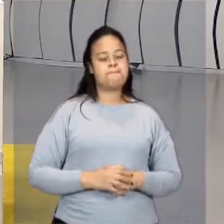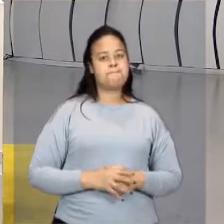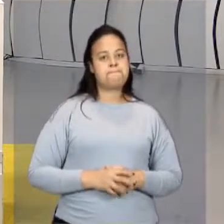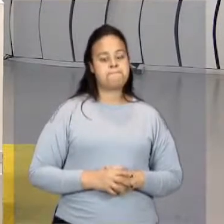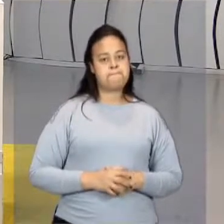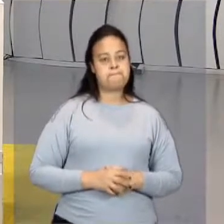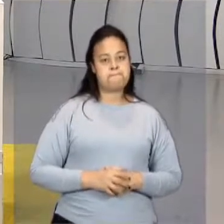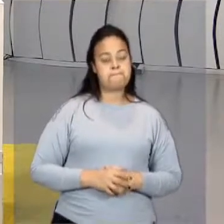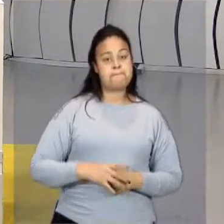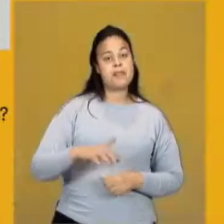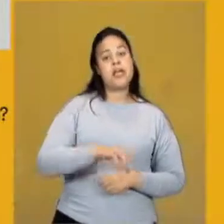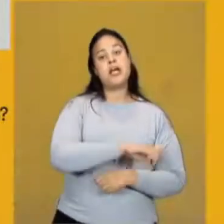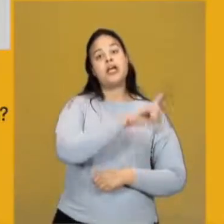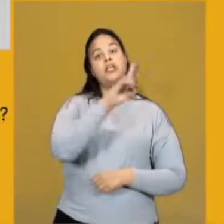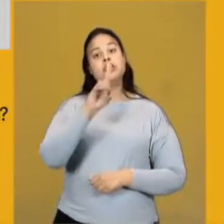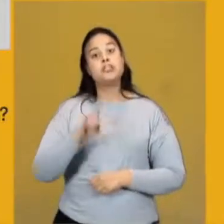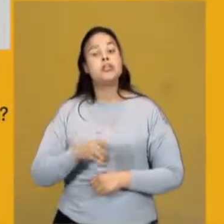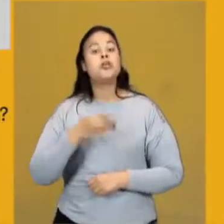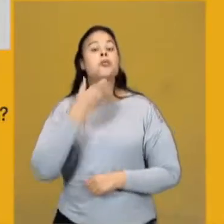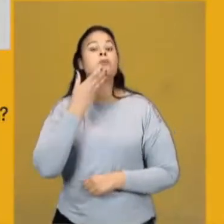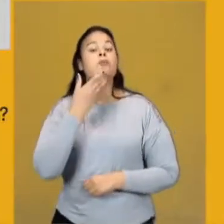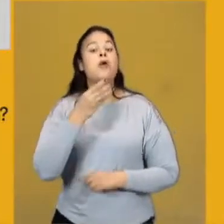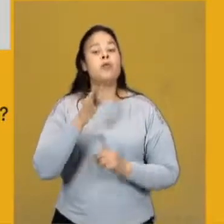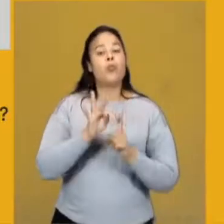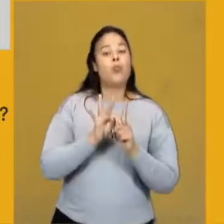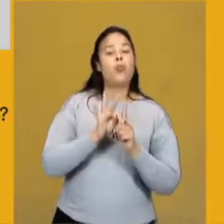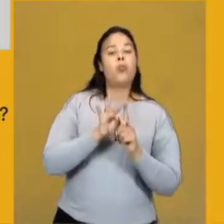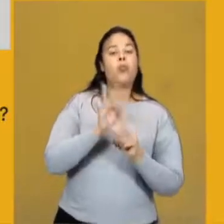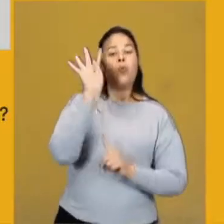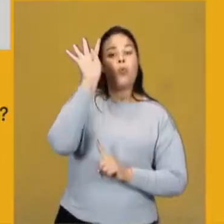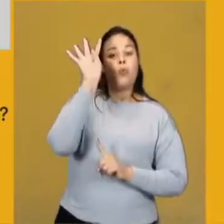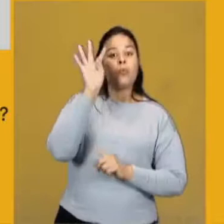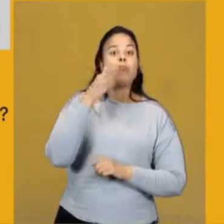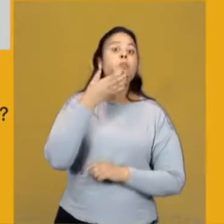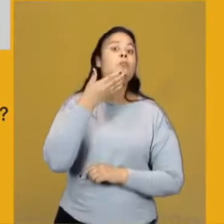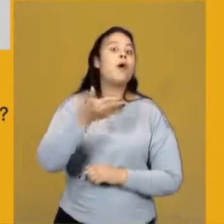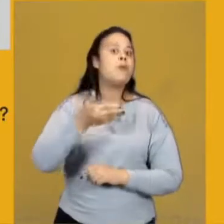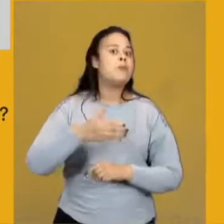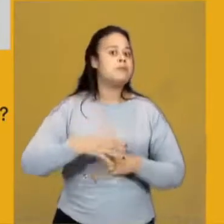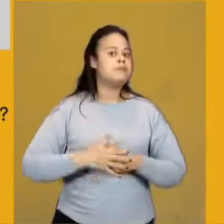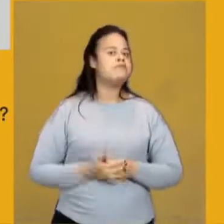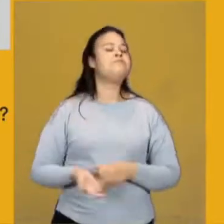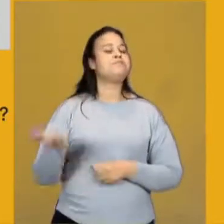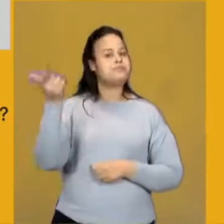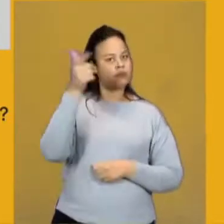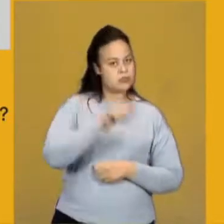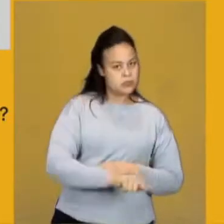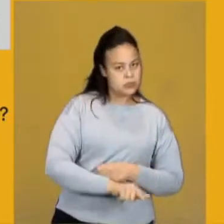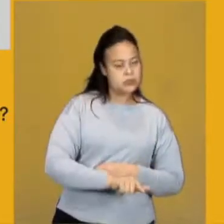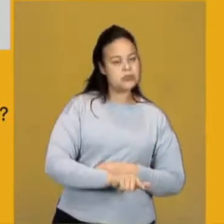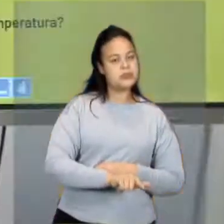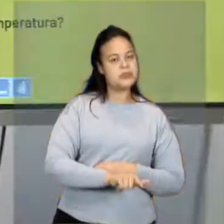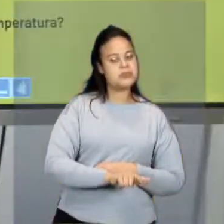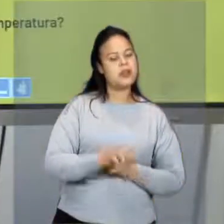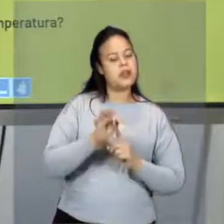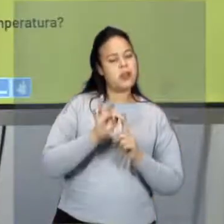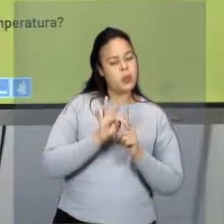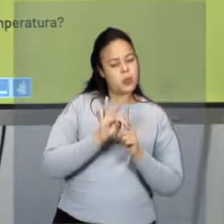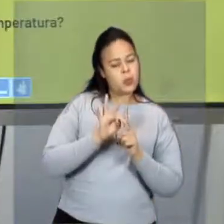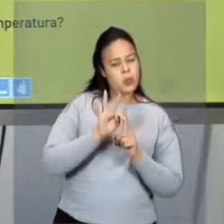Em que dia ocorreu a maior temperatura? Tá? Então, repetindo. A maior temperatura